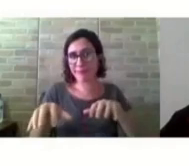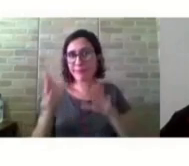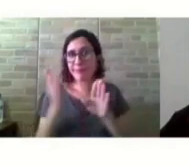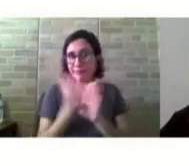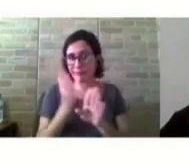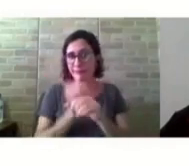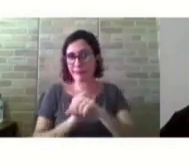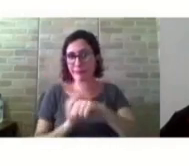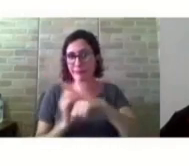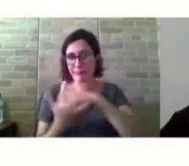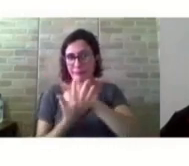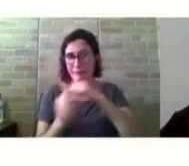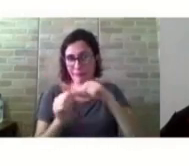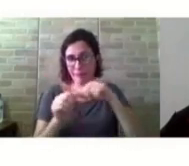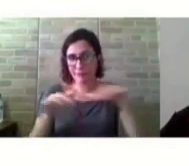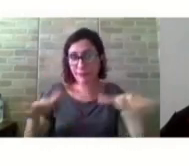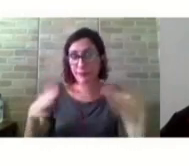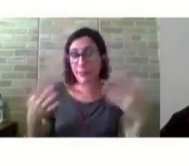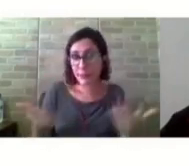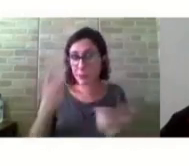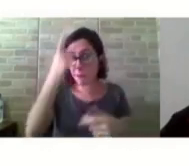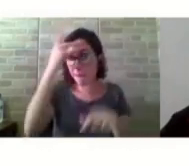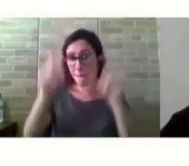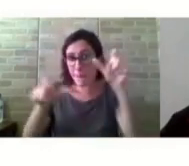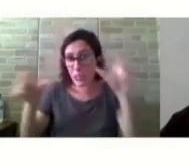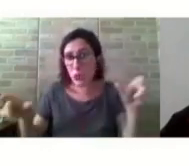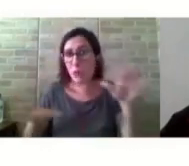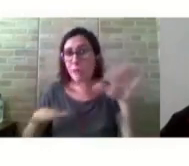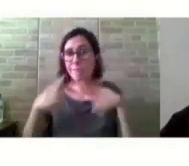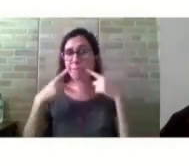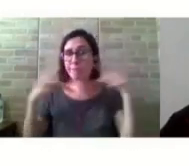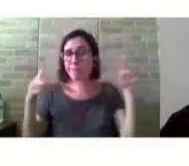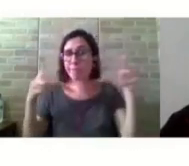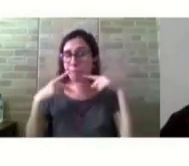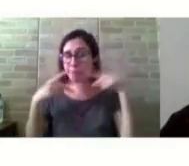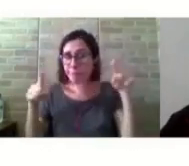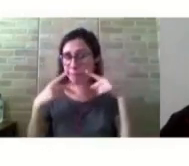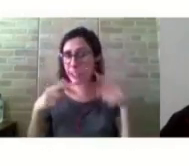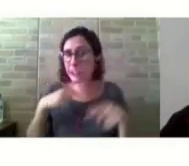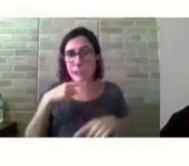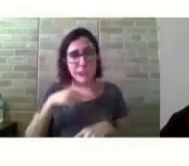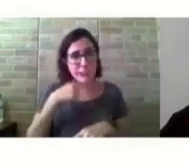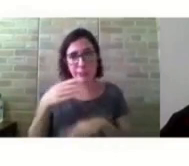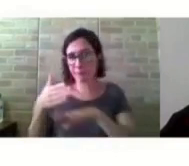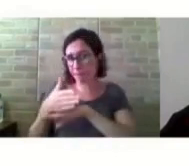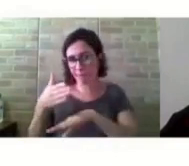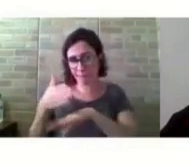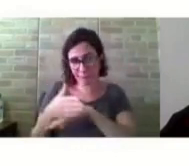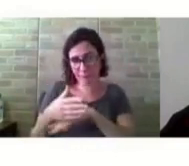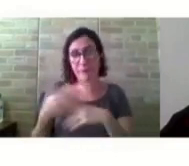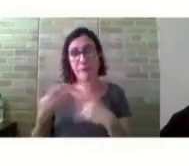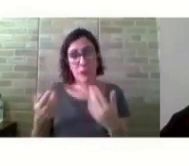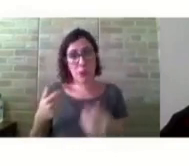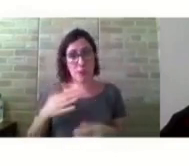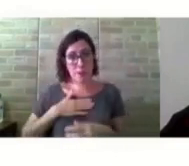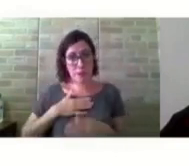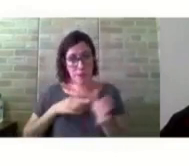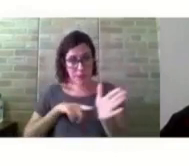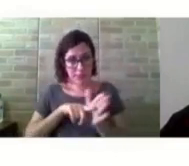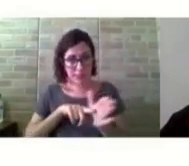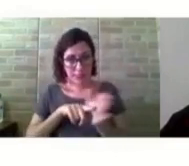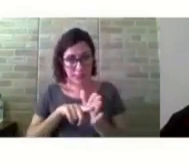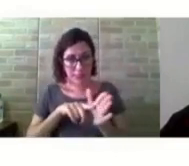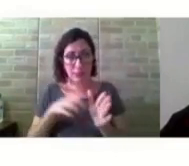muitas pessoas têm se queixado de dificuldades de participação. Então, nessa pesquisa, que foi a minha pesquisa de